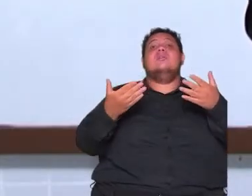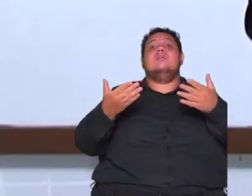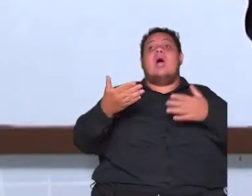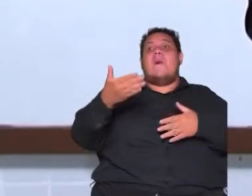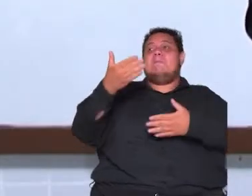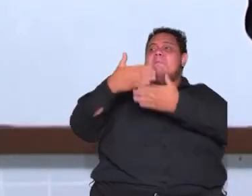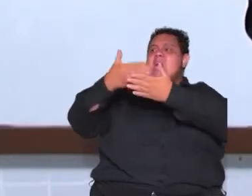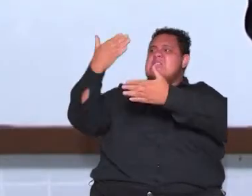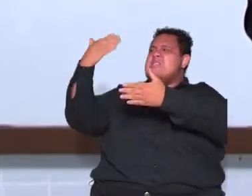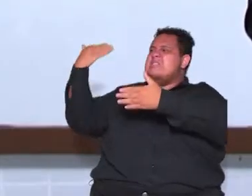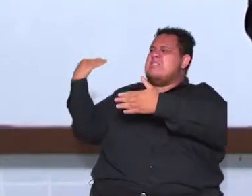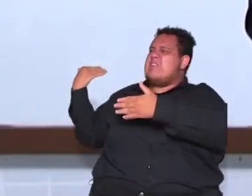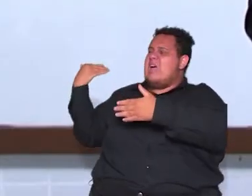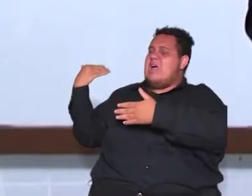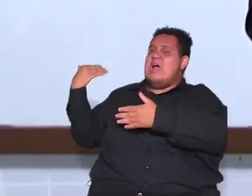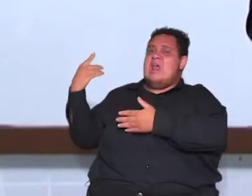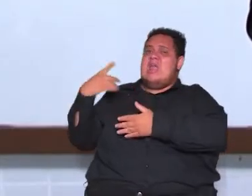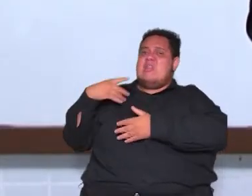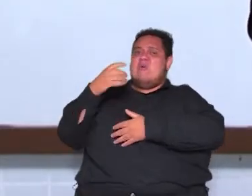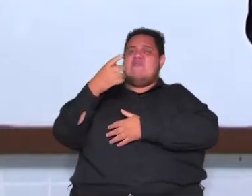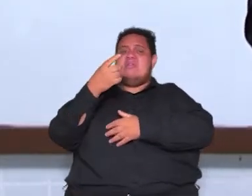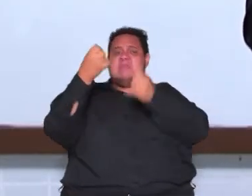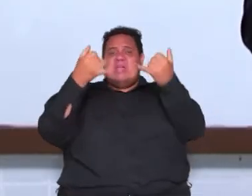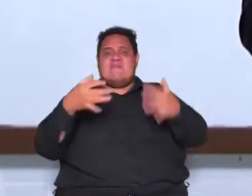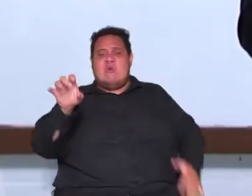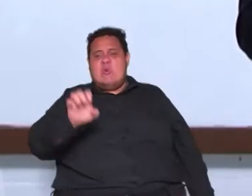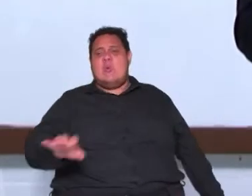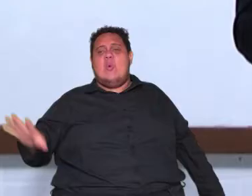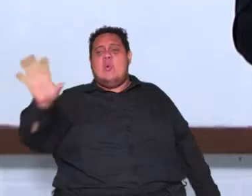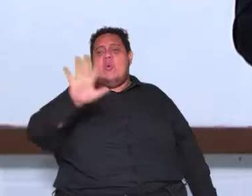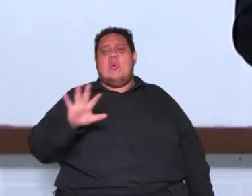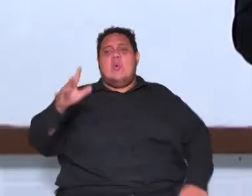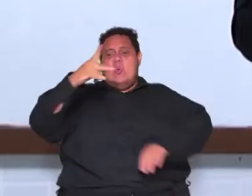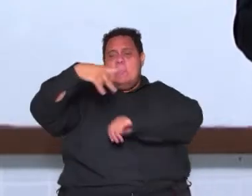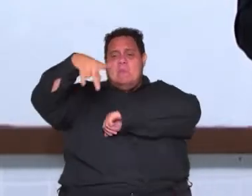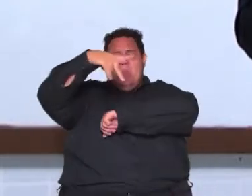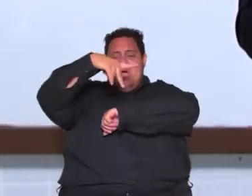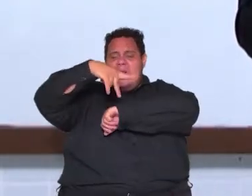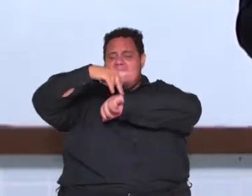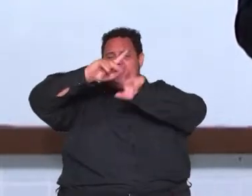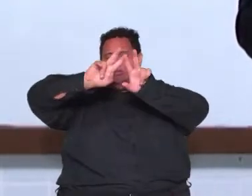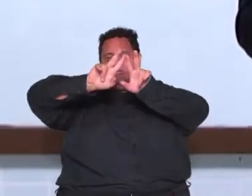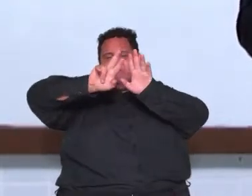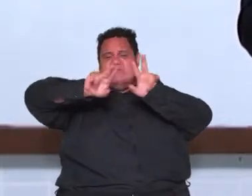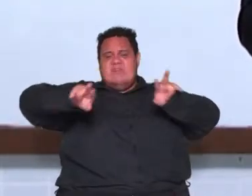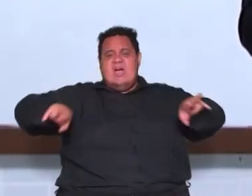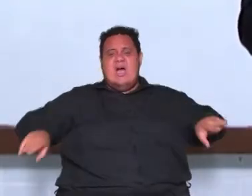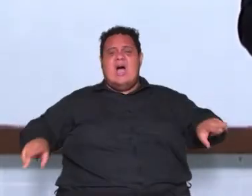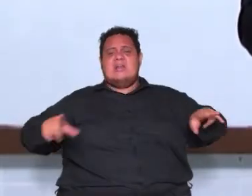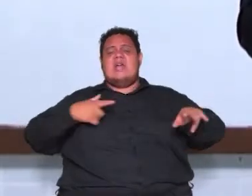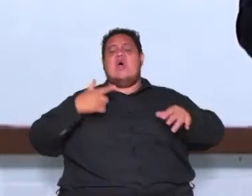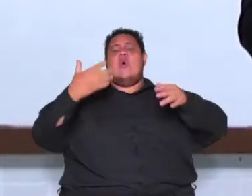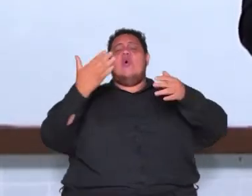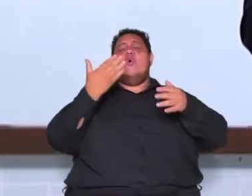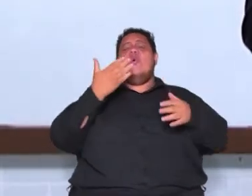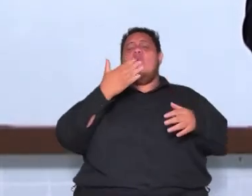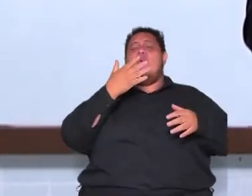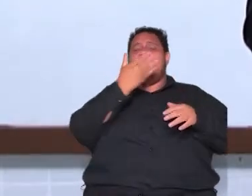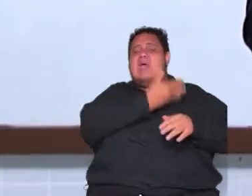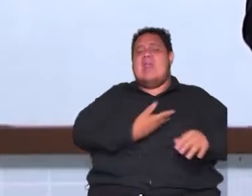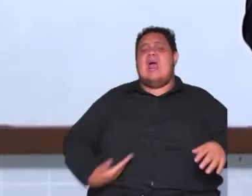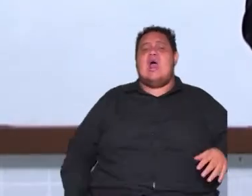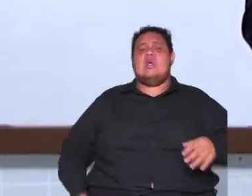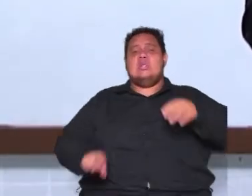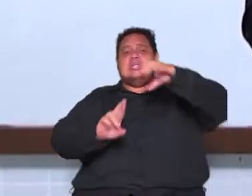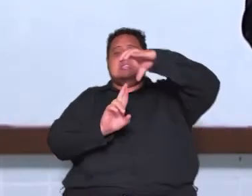John Locke estava falando numa Europa e que a maioria dos países eram governados por reis absolutistas